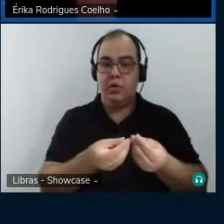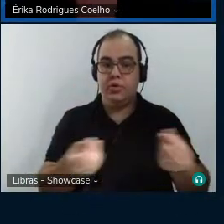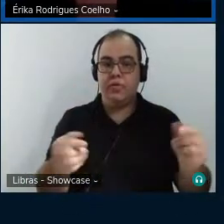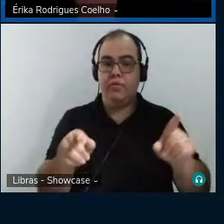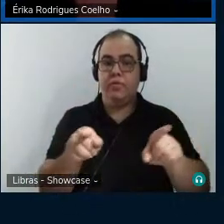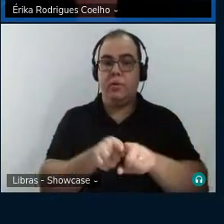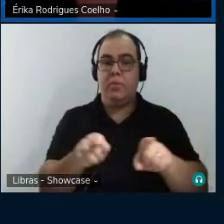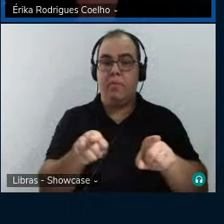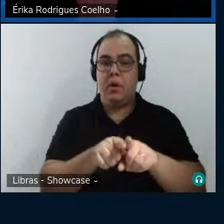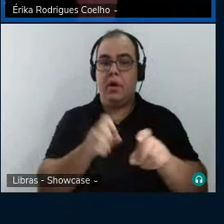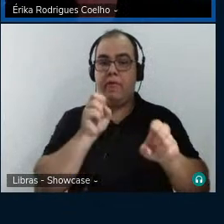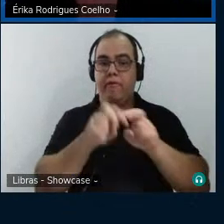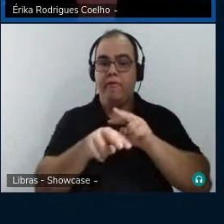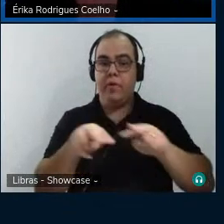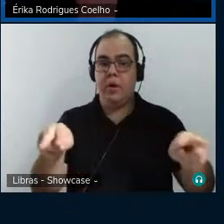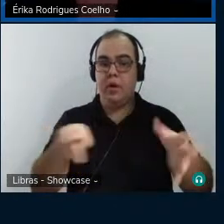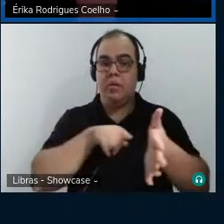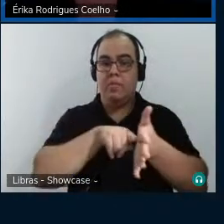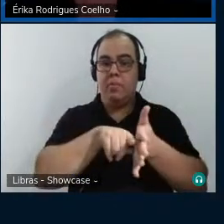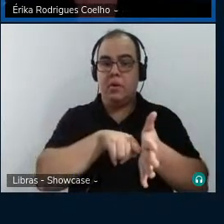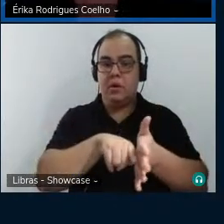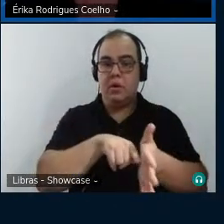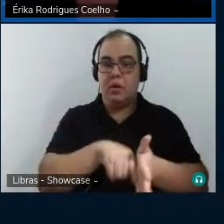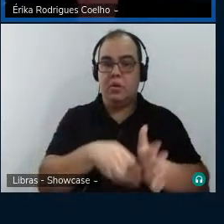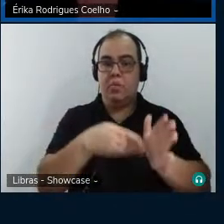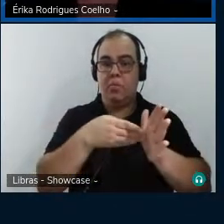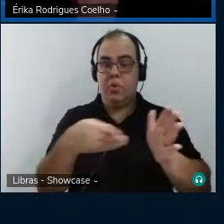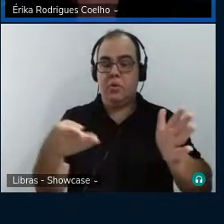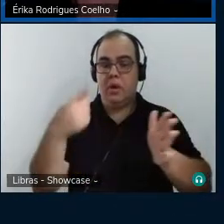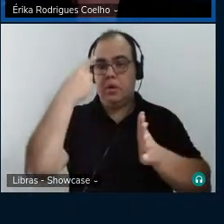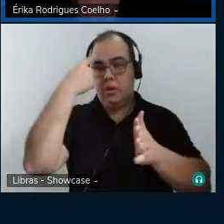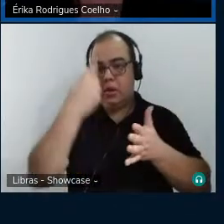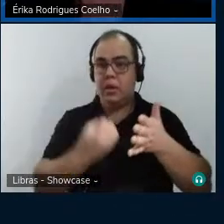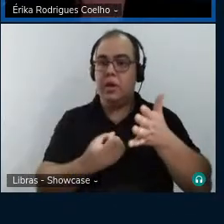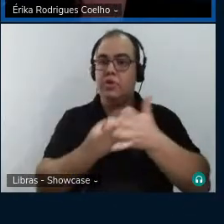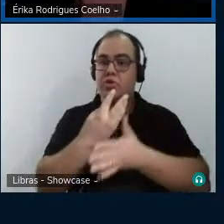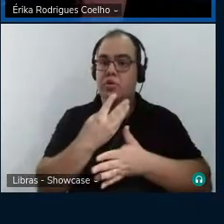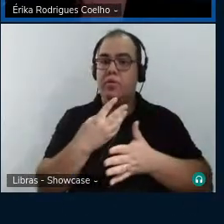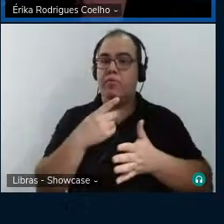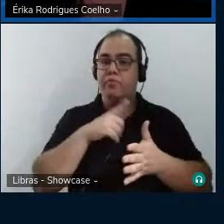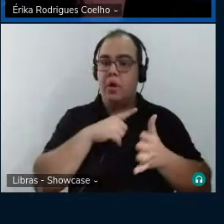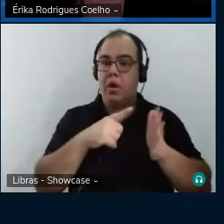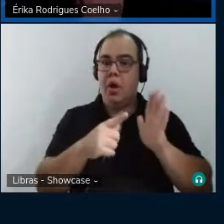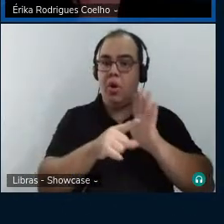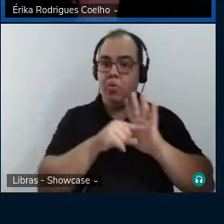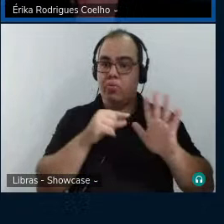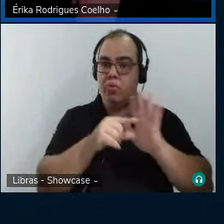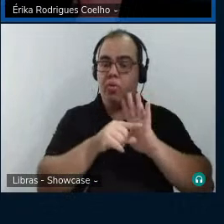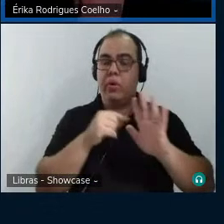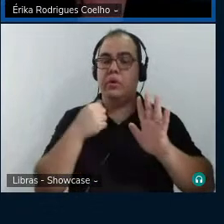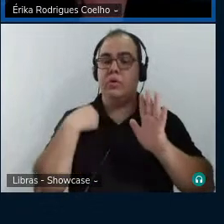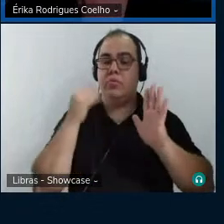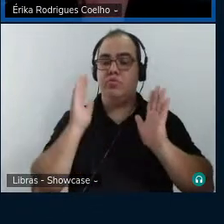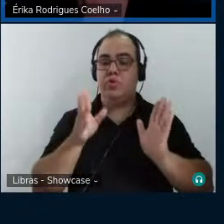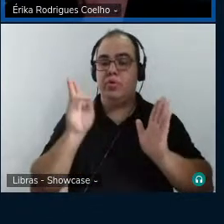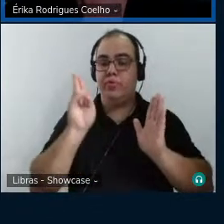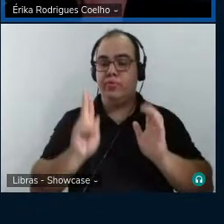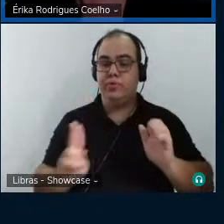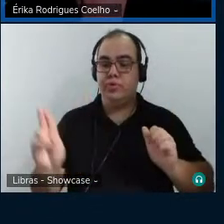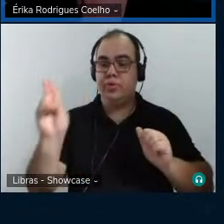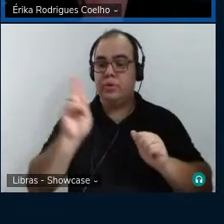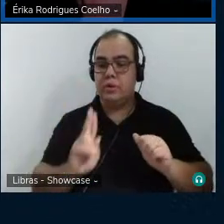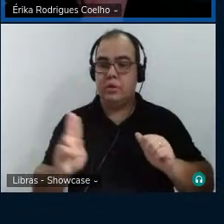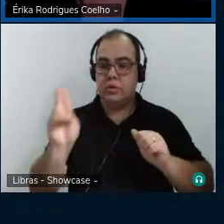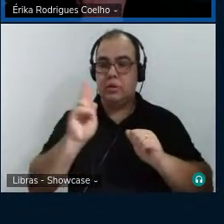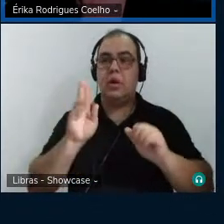evidenciando a linha de pesquisa que são os processos criativos. Alguns autores que eu utilizei, no